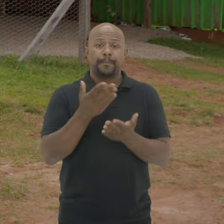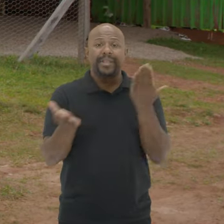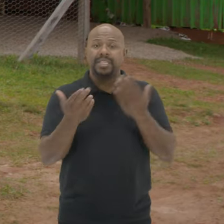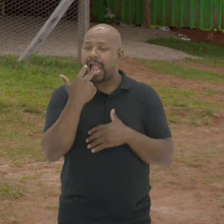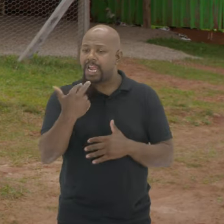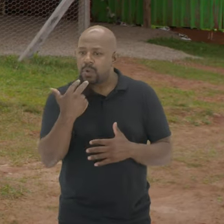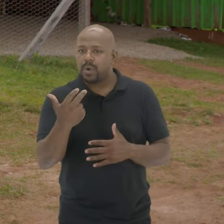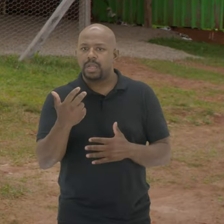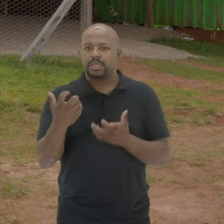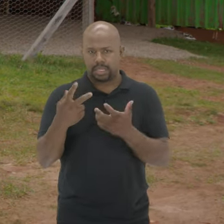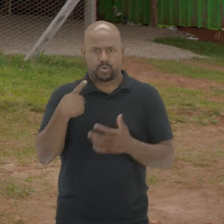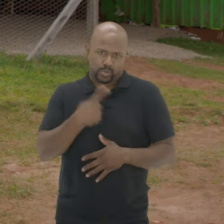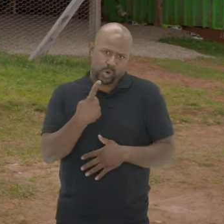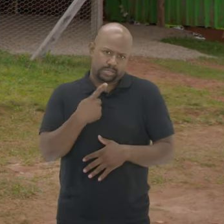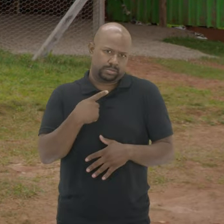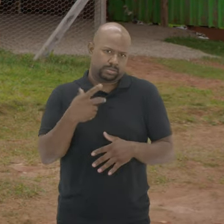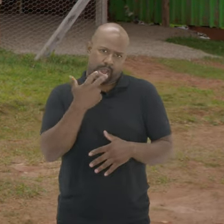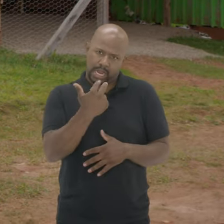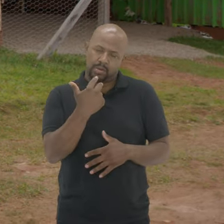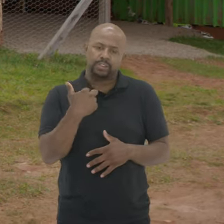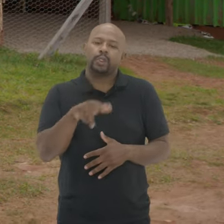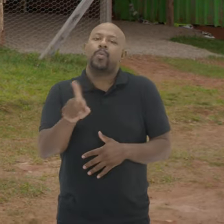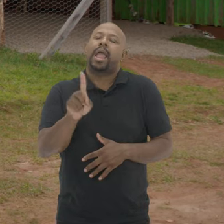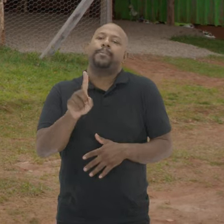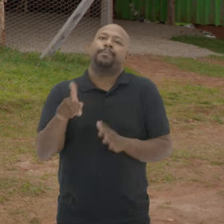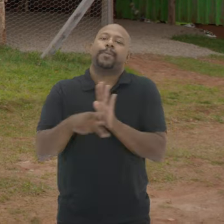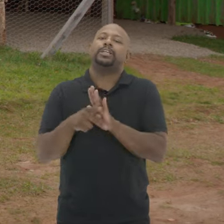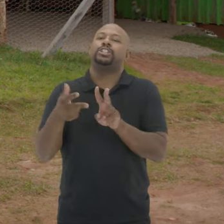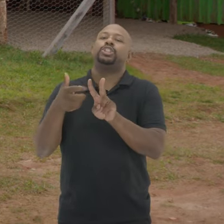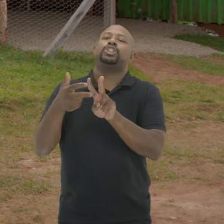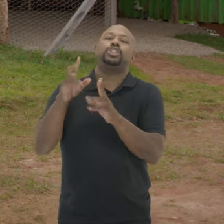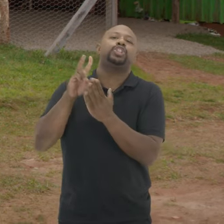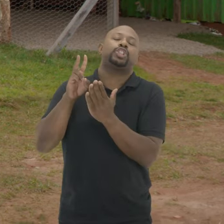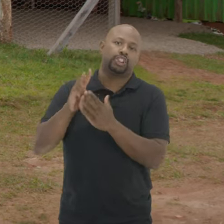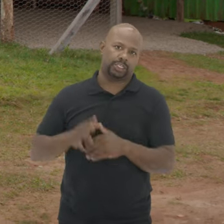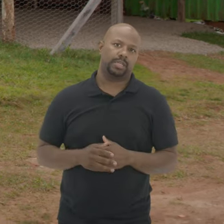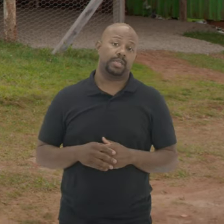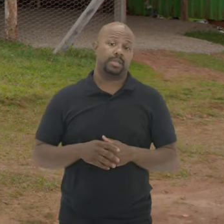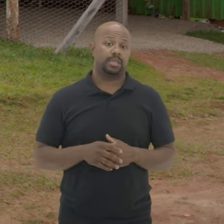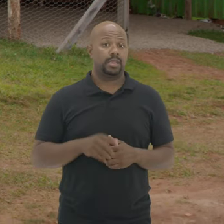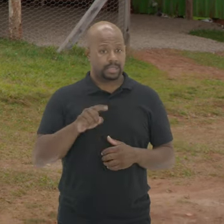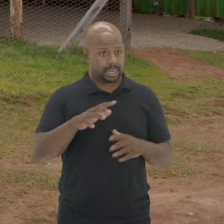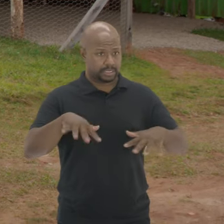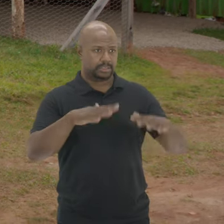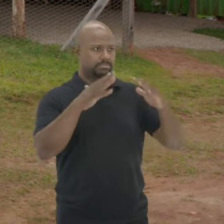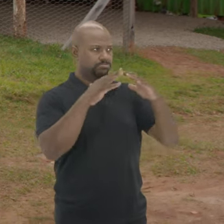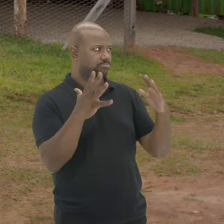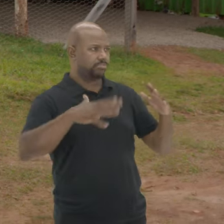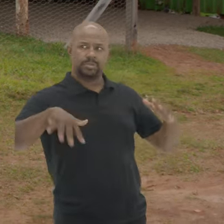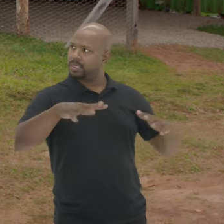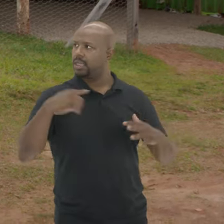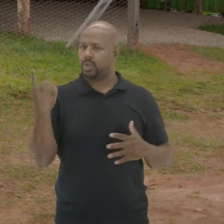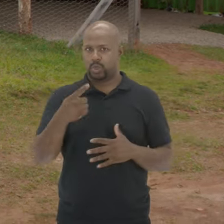Se a gente perder A nossa língua Que é falar Que é Paingang A gente não é mais indígena E nessa